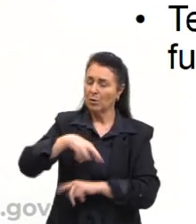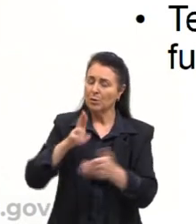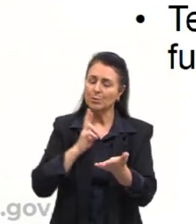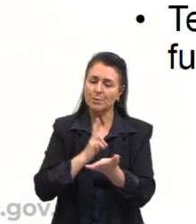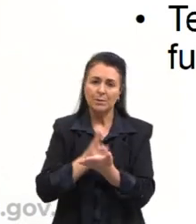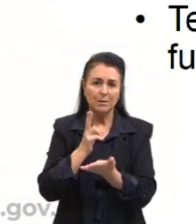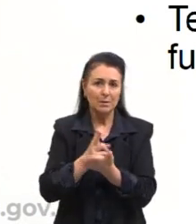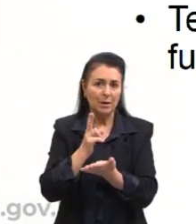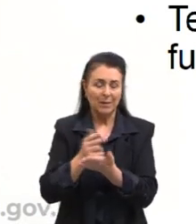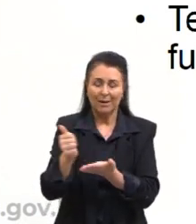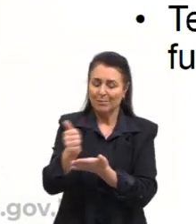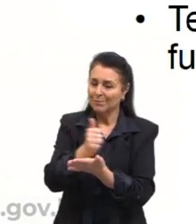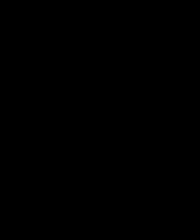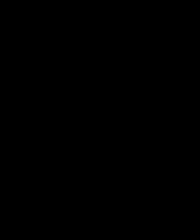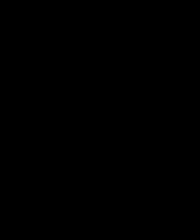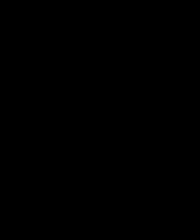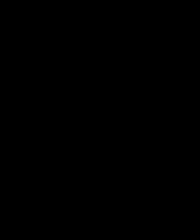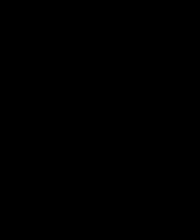Na fundamentação.